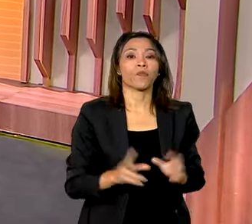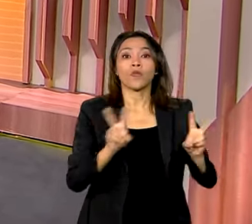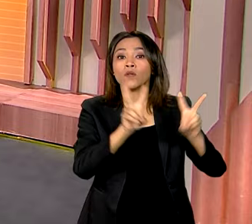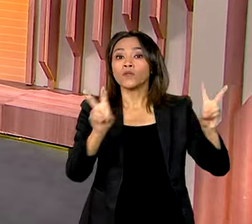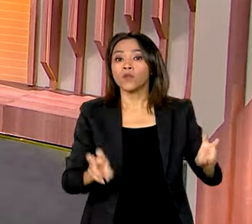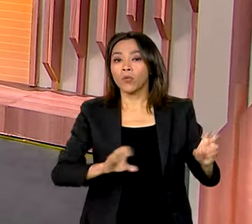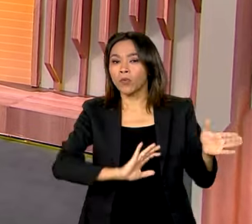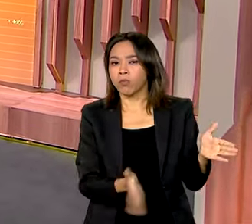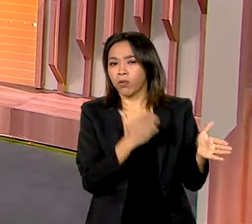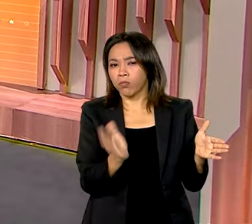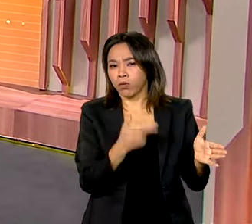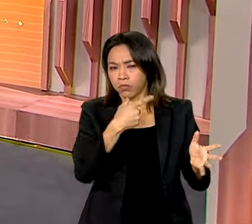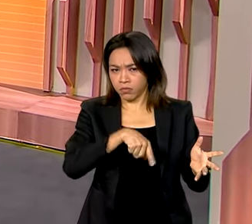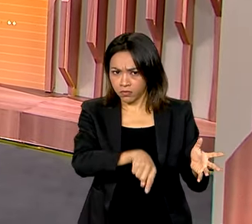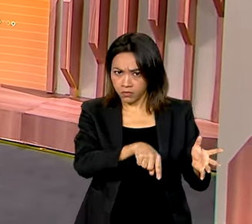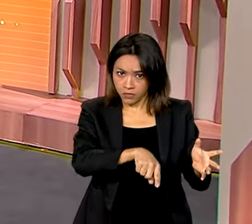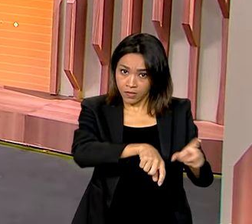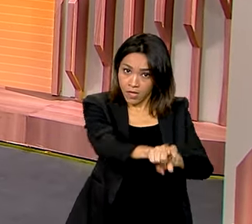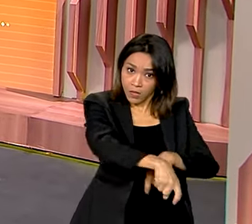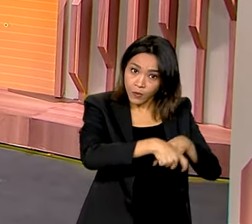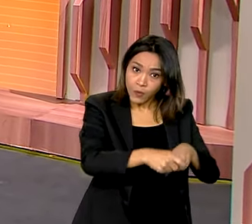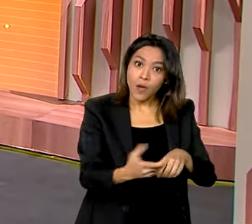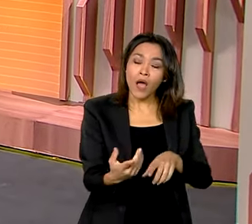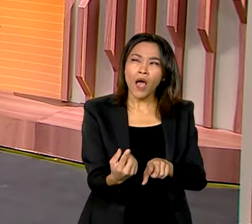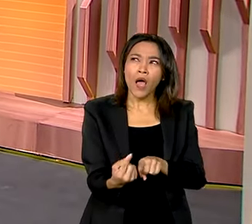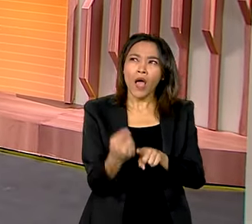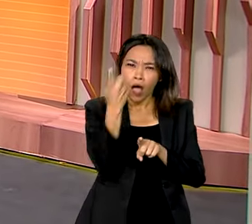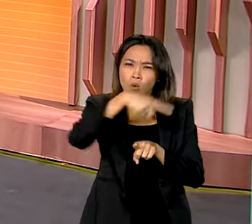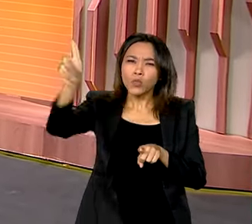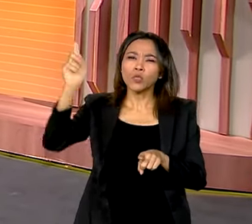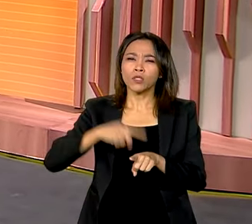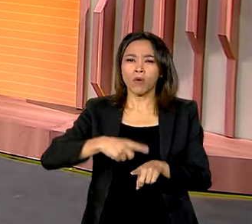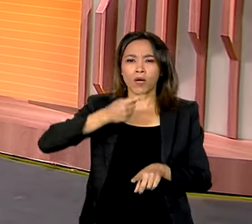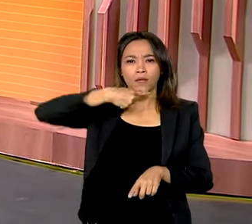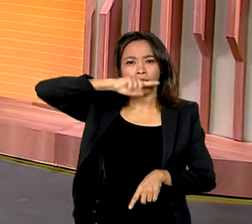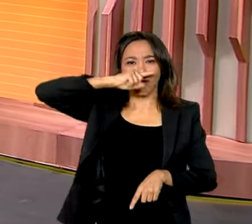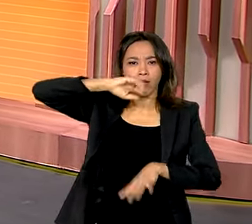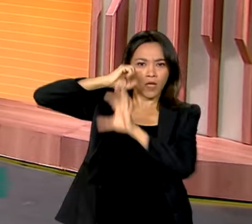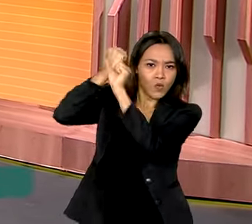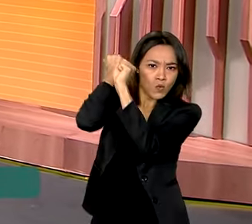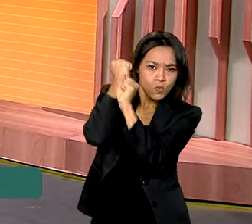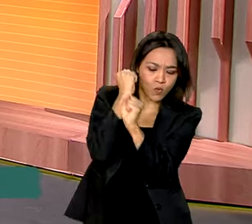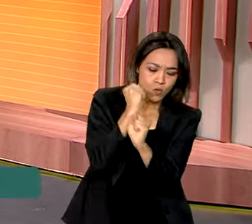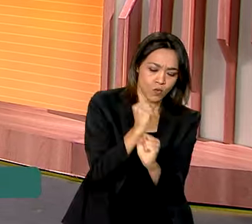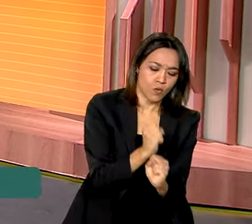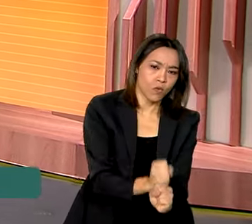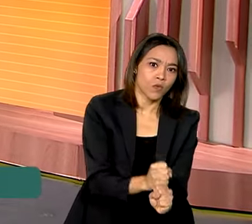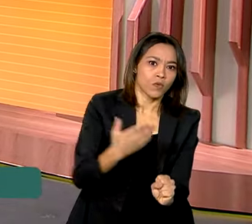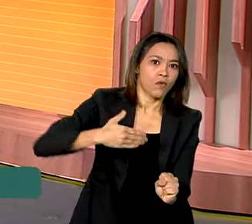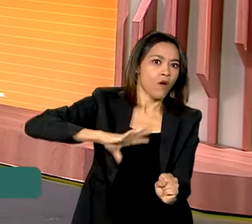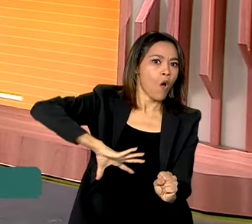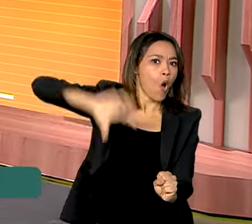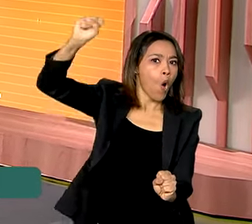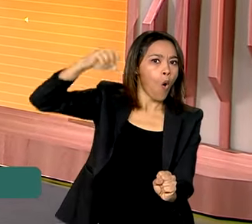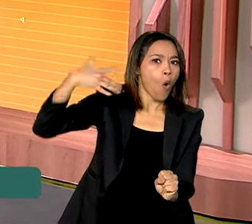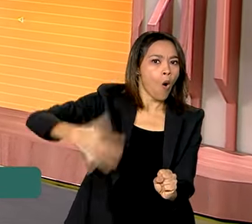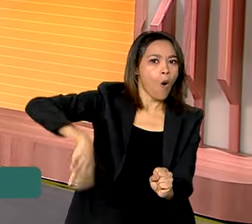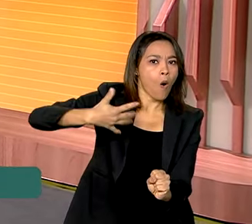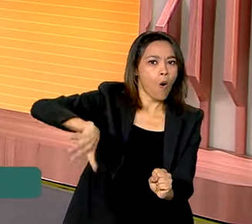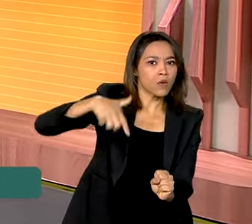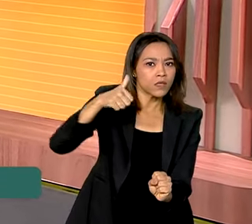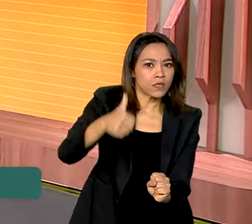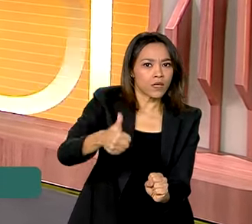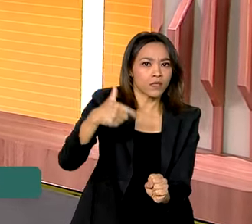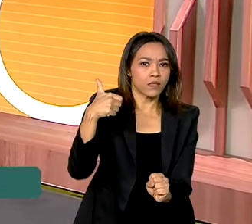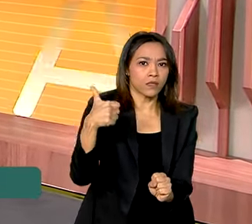agrícola. A última safra da cana-de-açúcar superou a marca de 713 milhões de toneladas, a